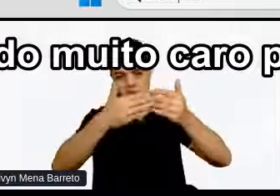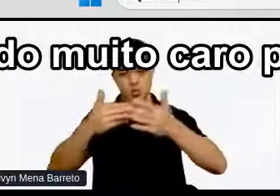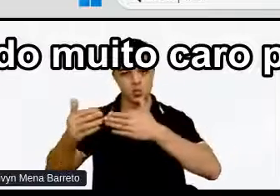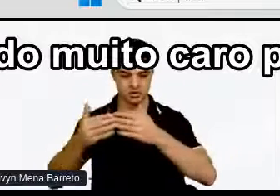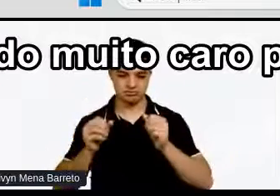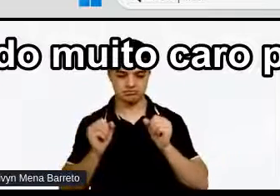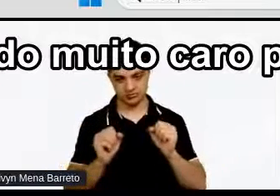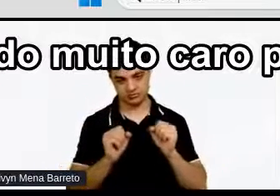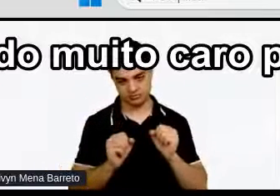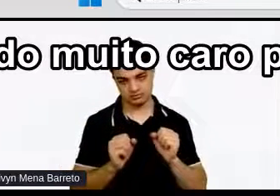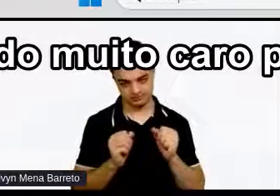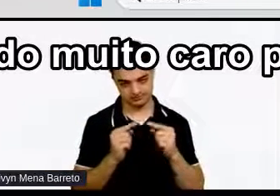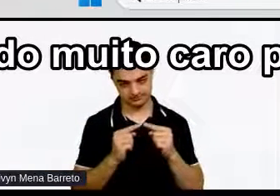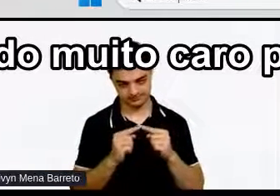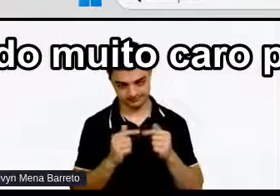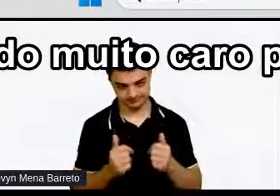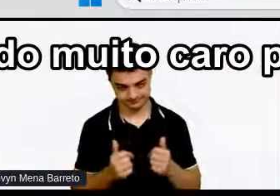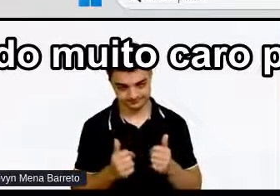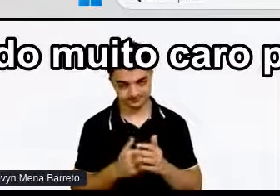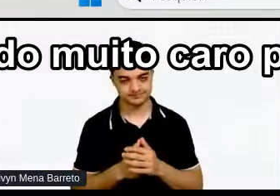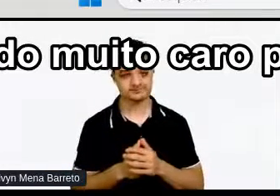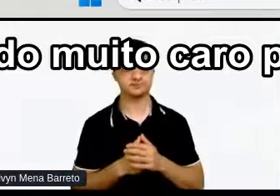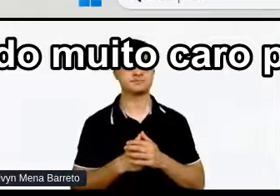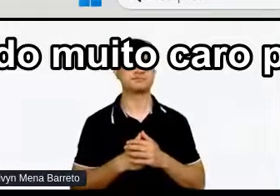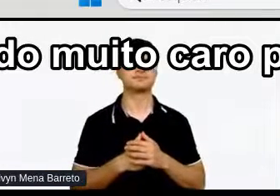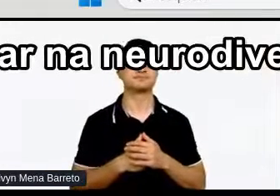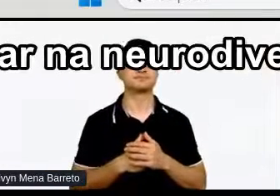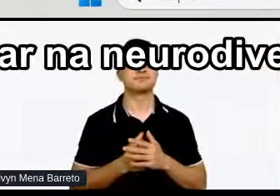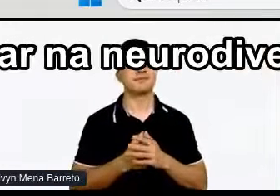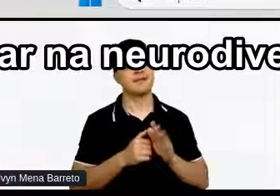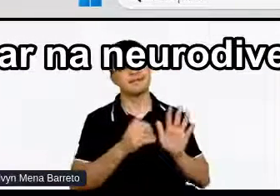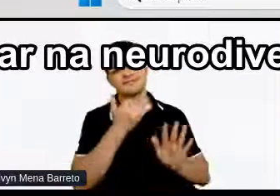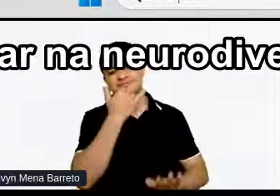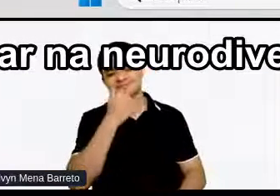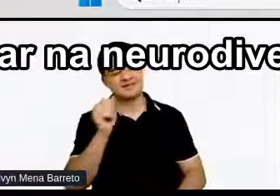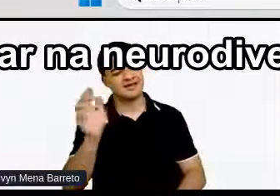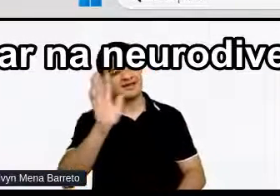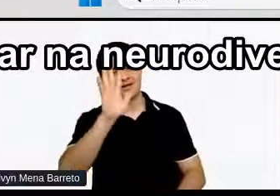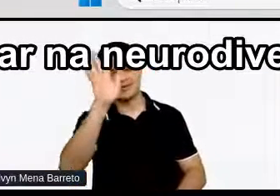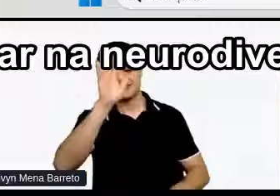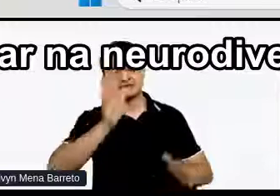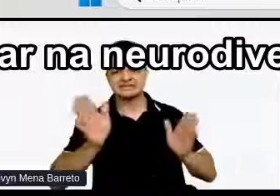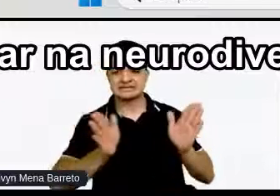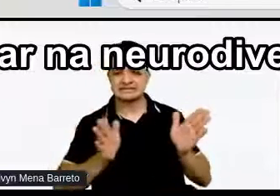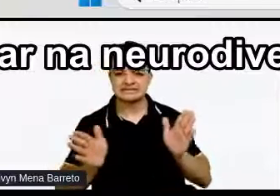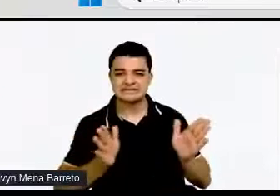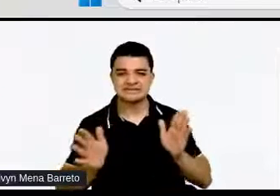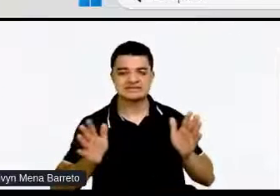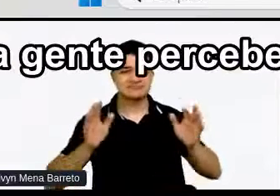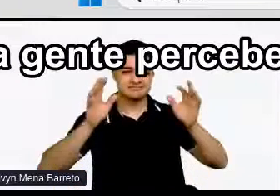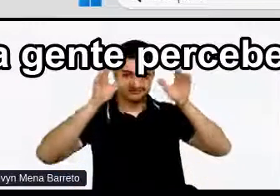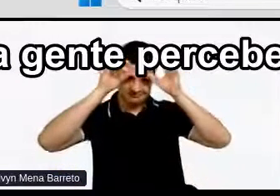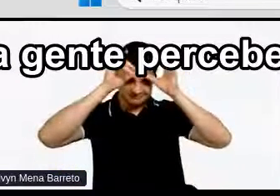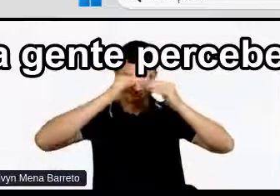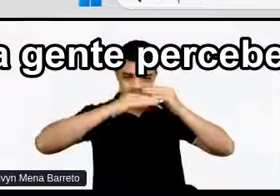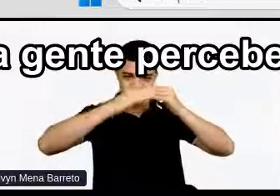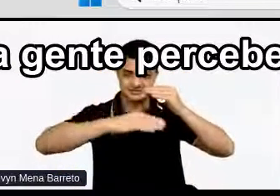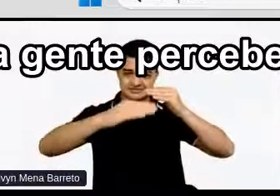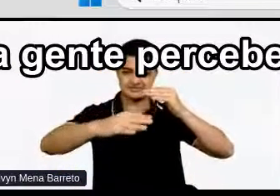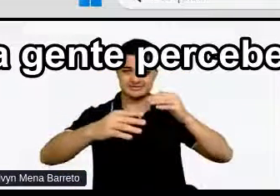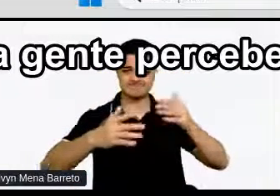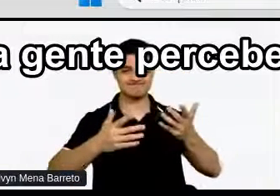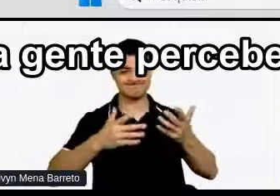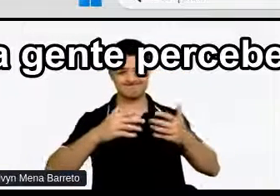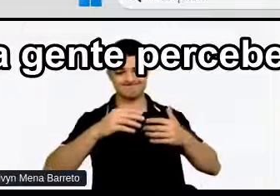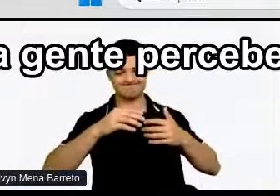Ah Cris Mas é tudo muito caro Para eu investir Em acessibilidade Para trabalhar Neurodiversidade Na minha organização Quando a gente